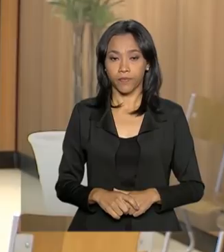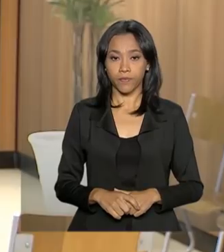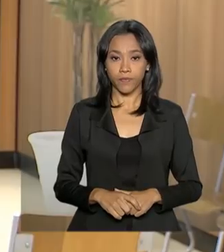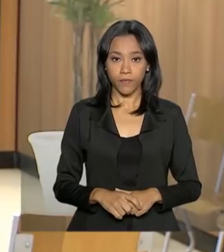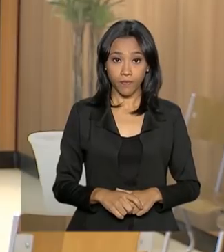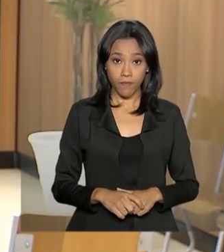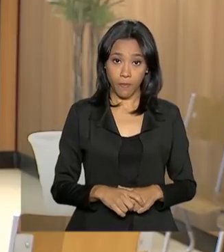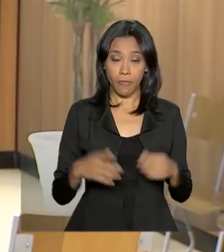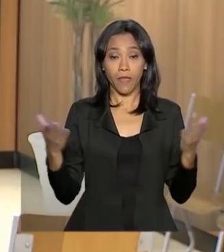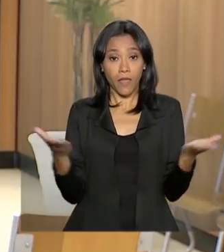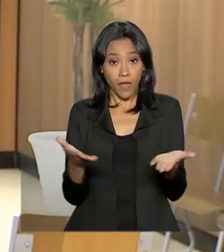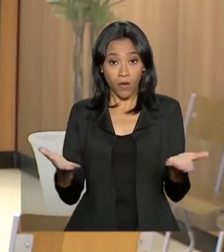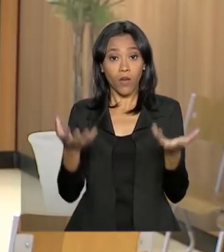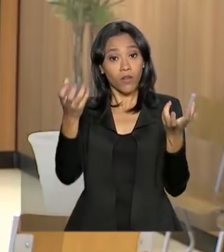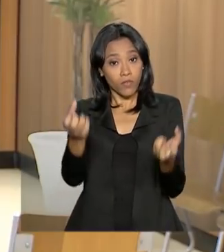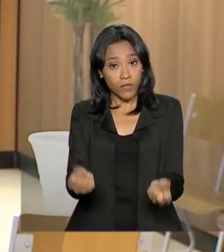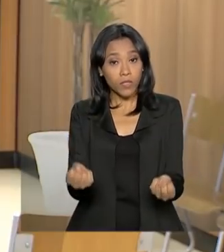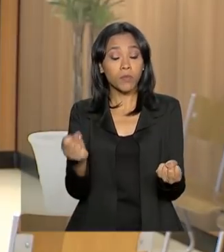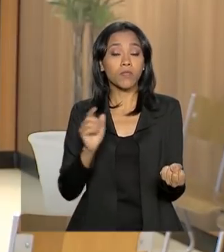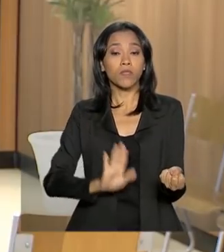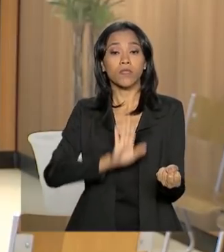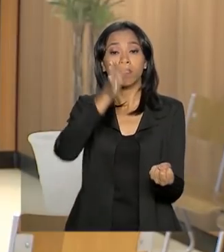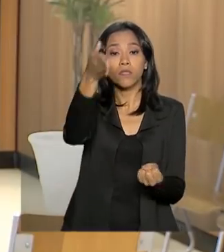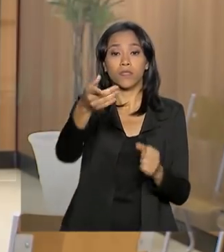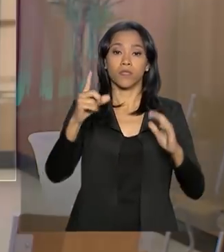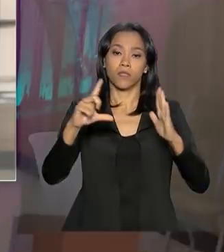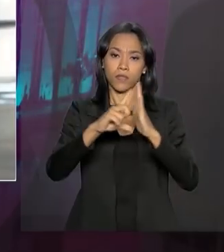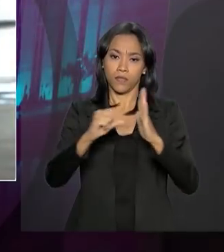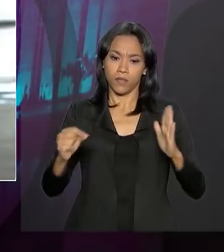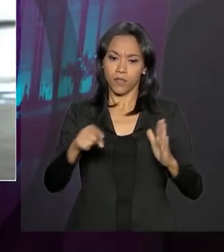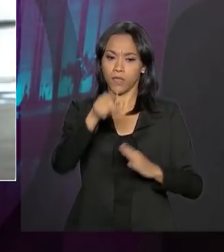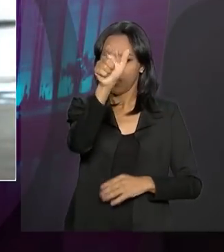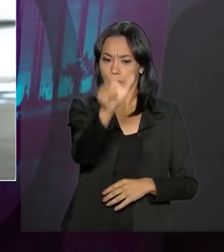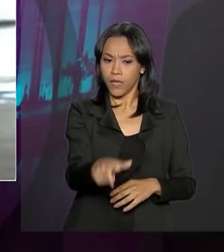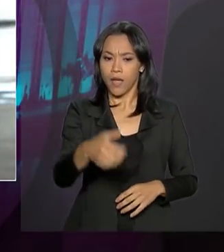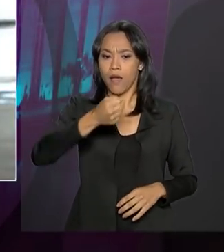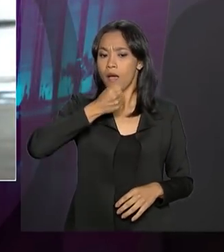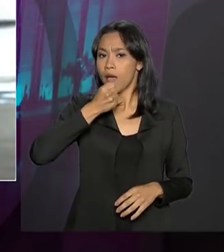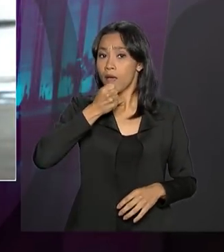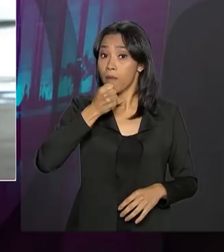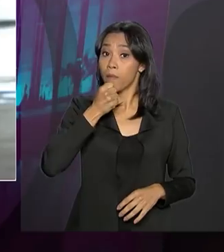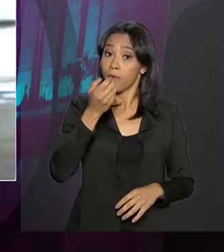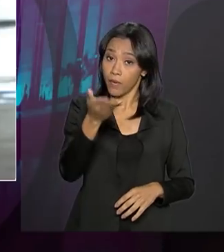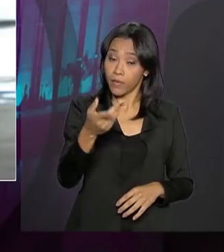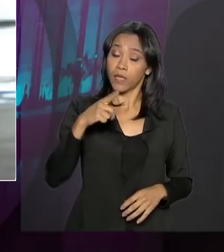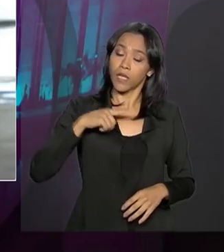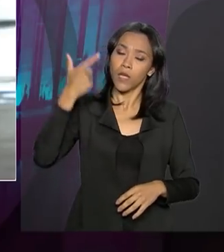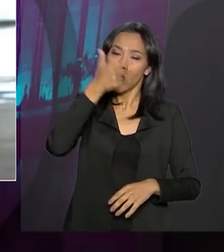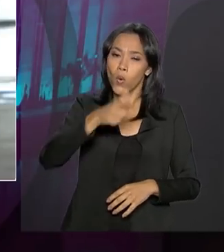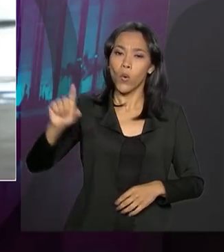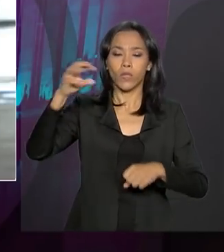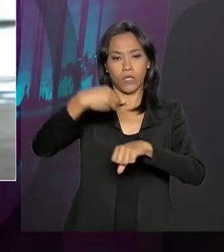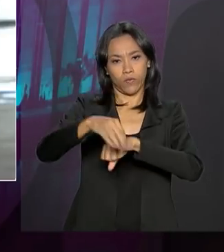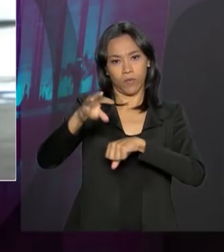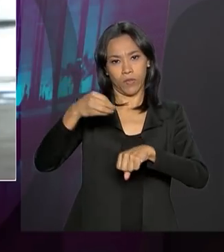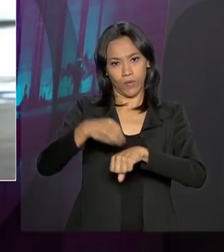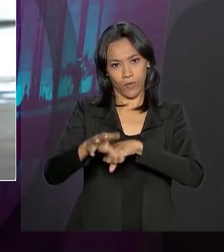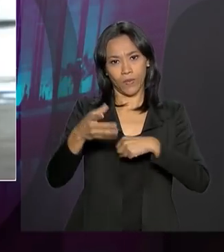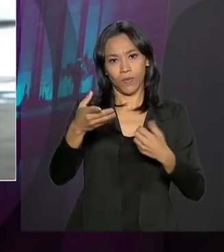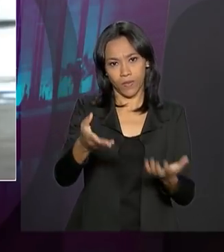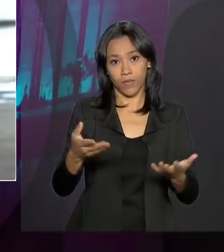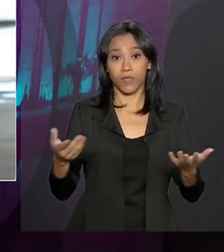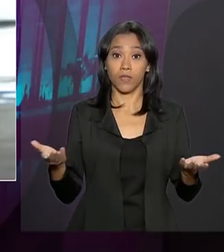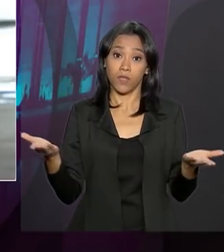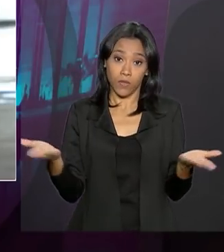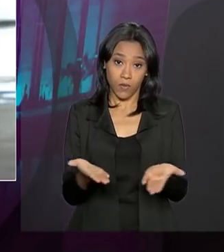E agora vamos ao vivo ao Palácio do Planalto. A repórter Luciana Colares de Holanda tem outras informações para a gente